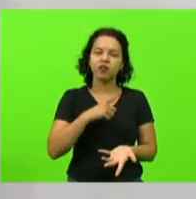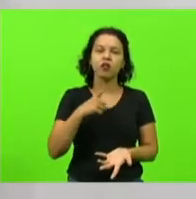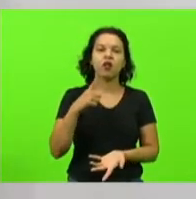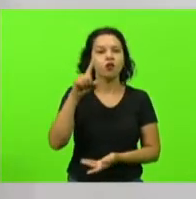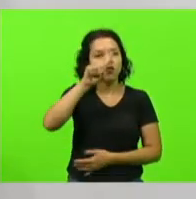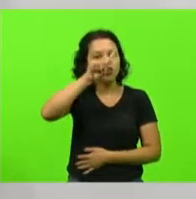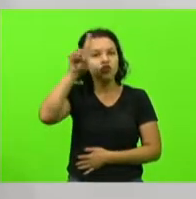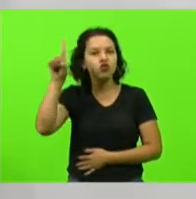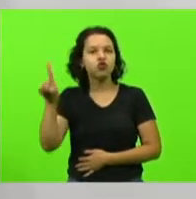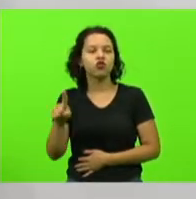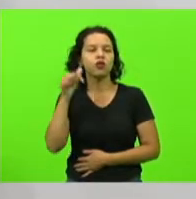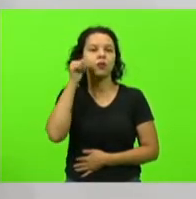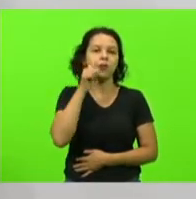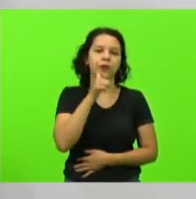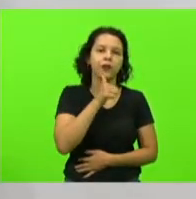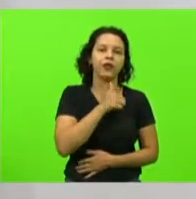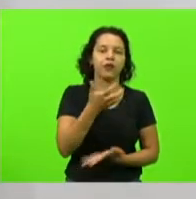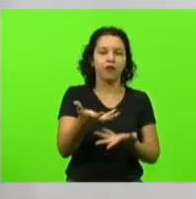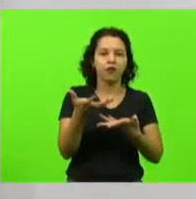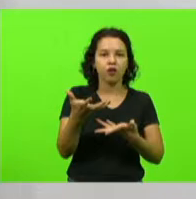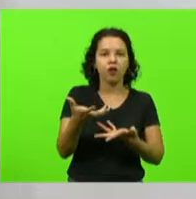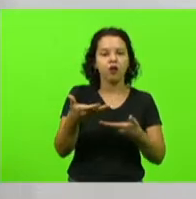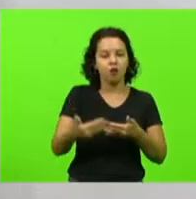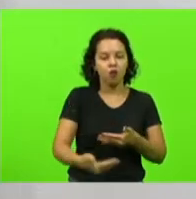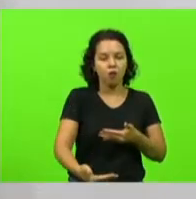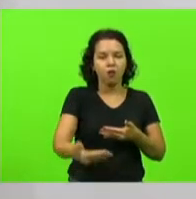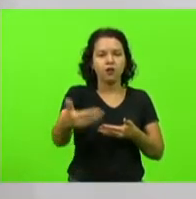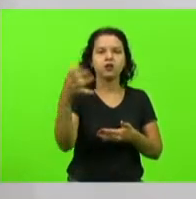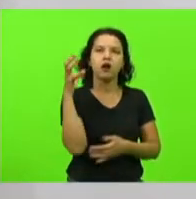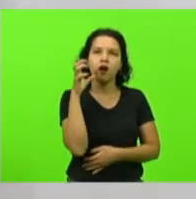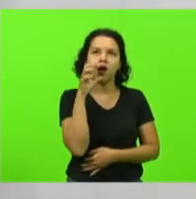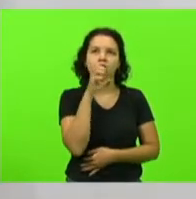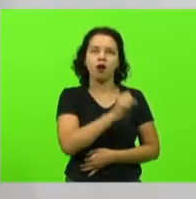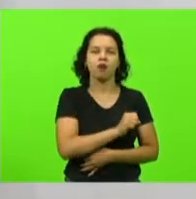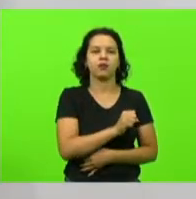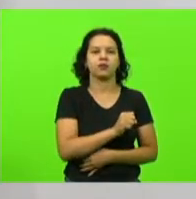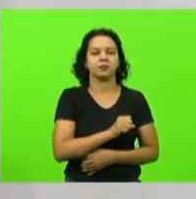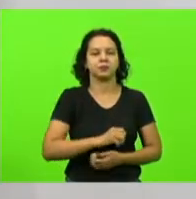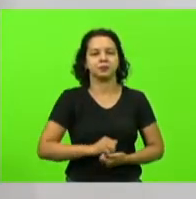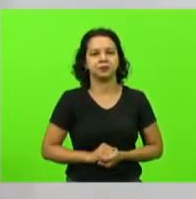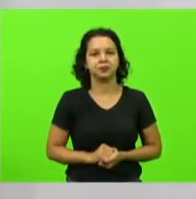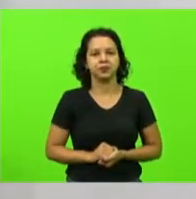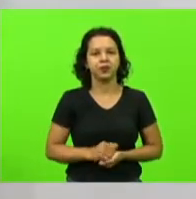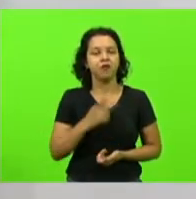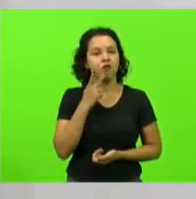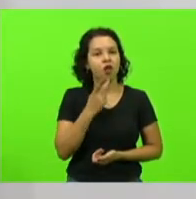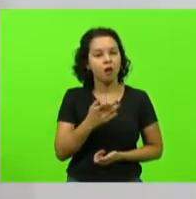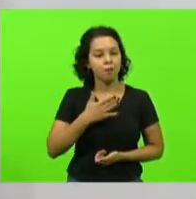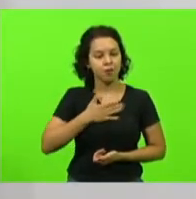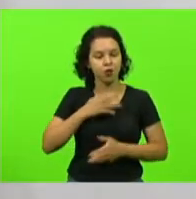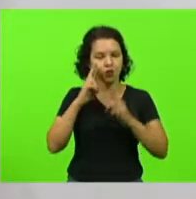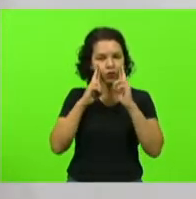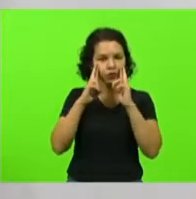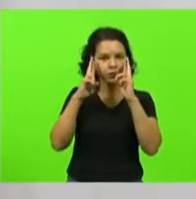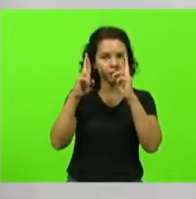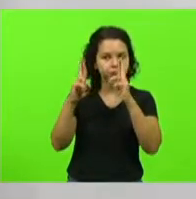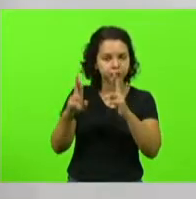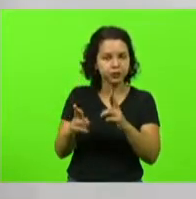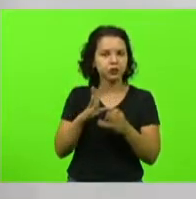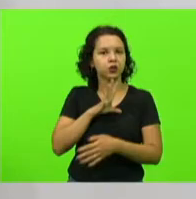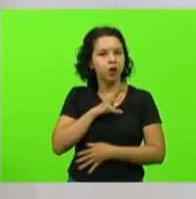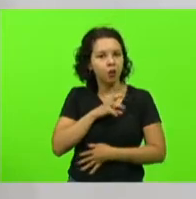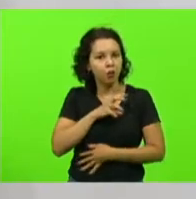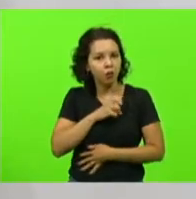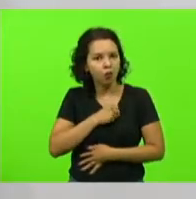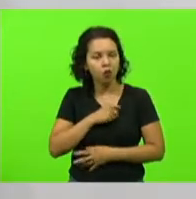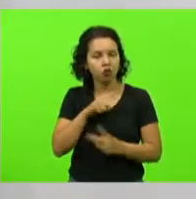mulher, e eu quero aqui iniciar rapidamente, falando do meu respeito, da minha consideração e do amor que eu tenho por